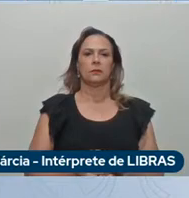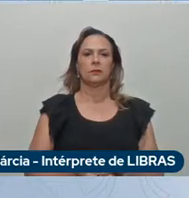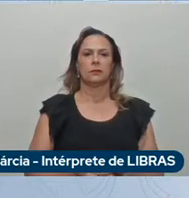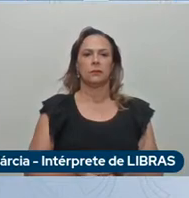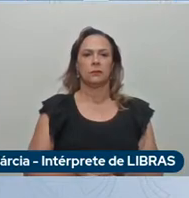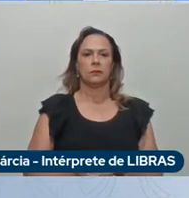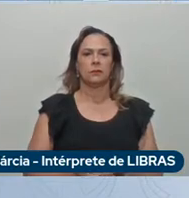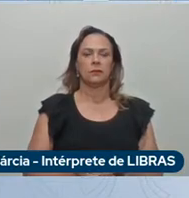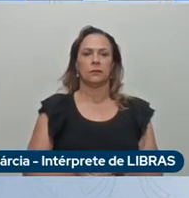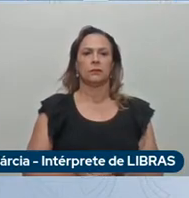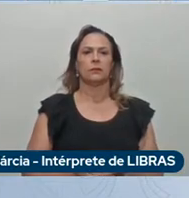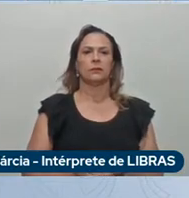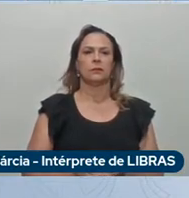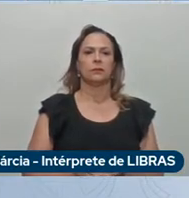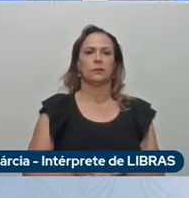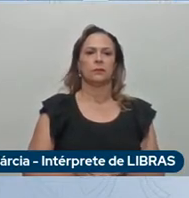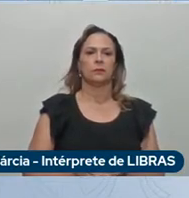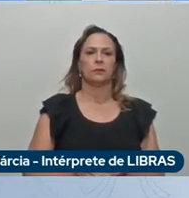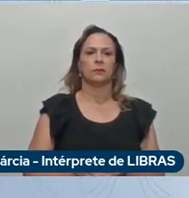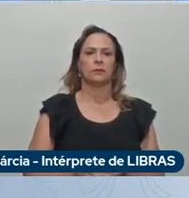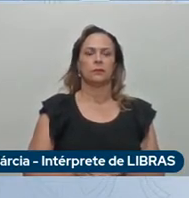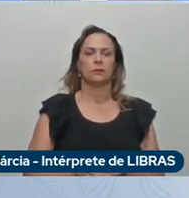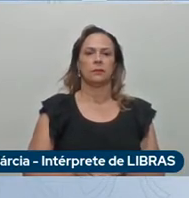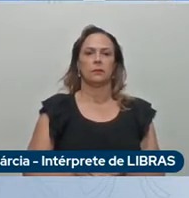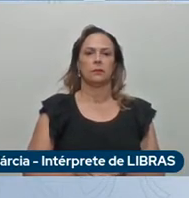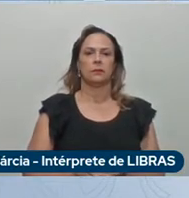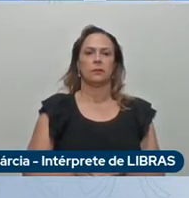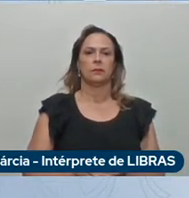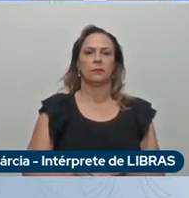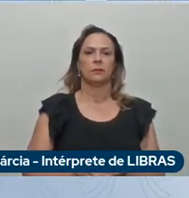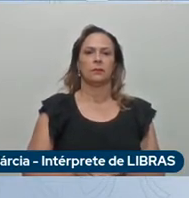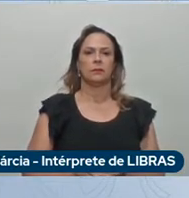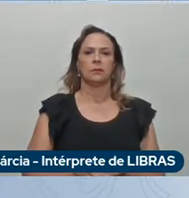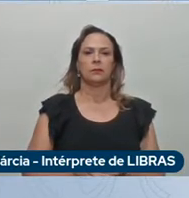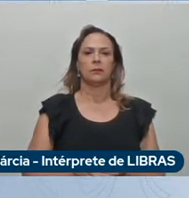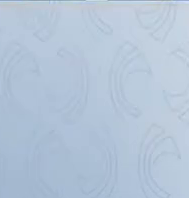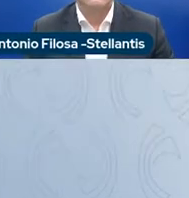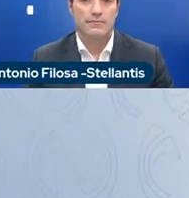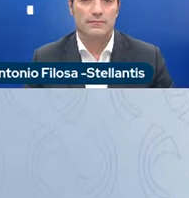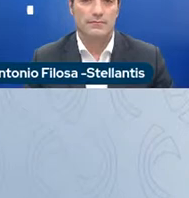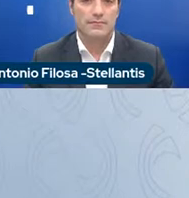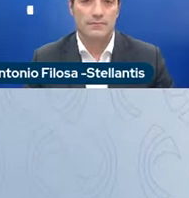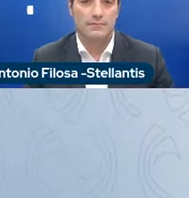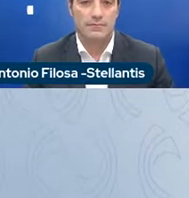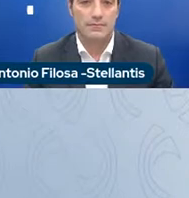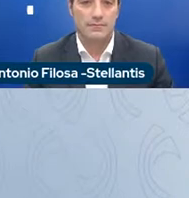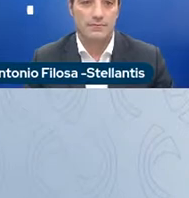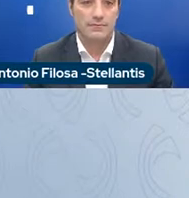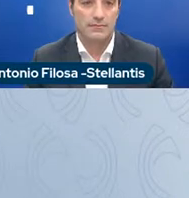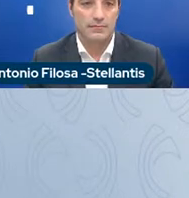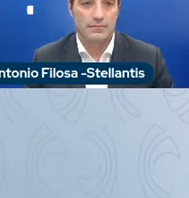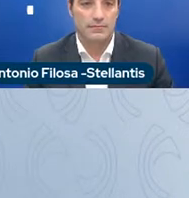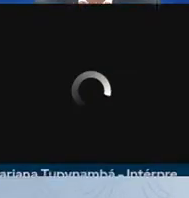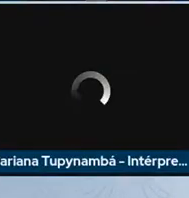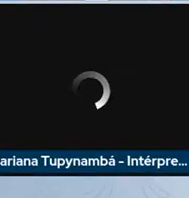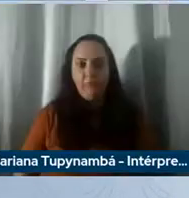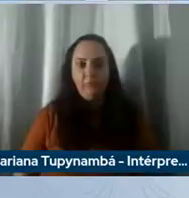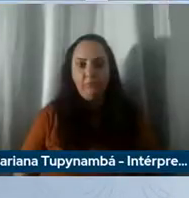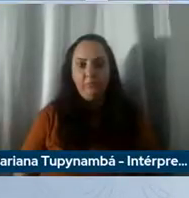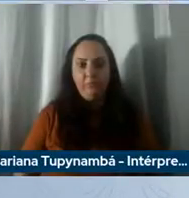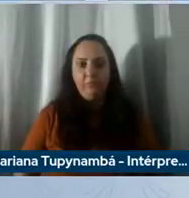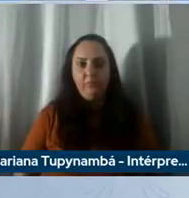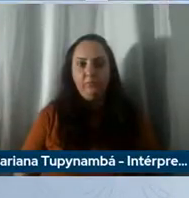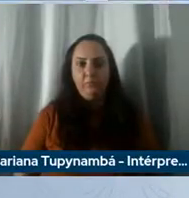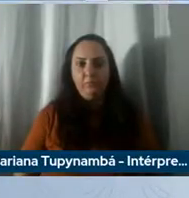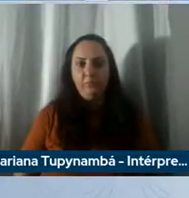mobilidade, não sobre ser o maior, é sobre procurar o grandeza. É por que nós, uma diversa e